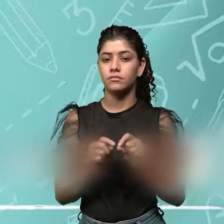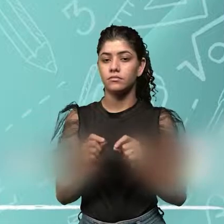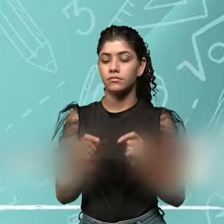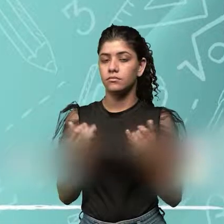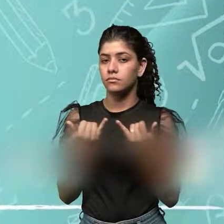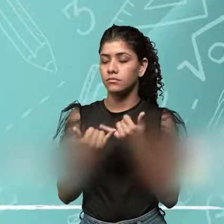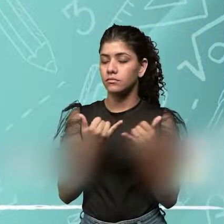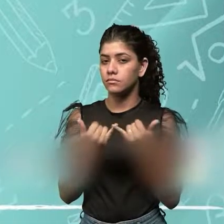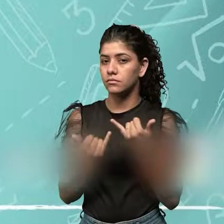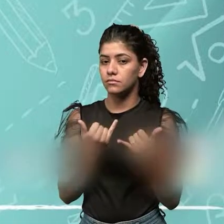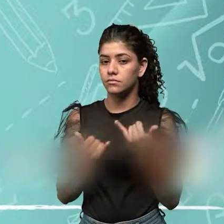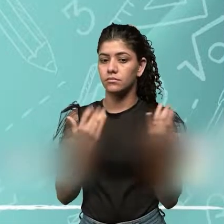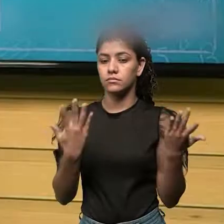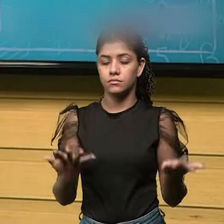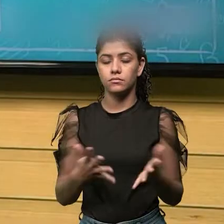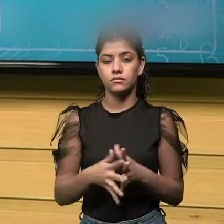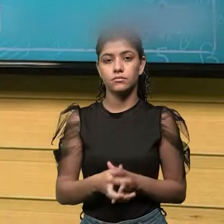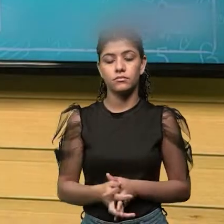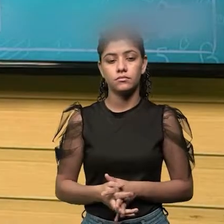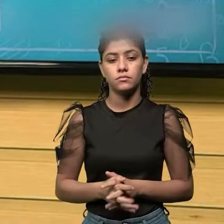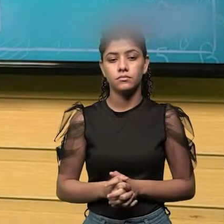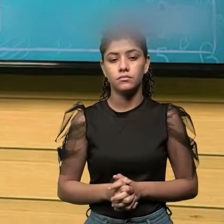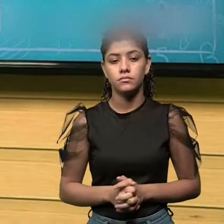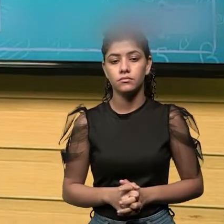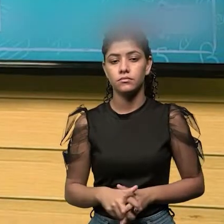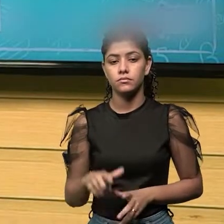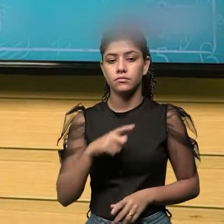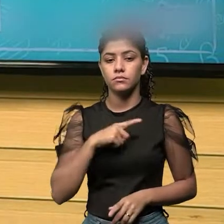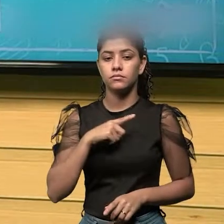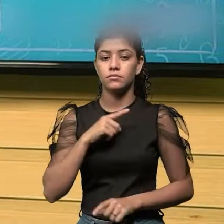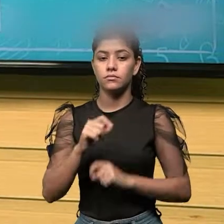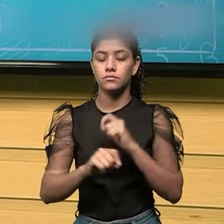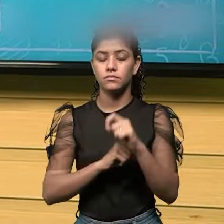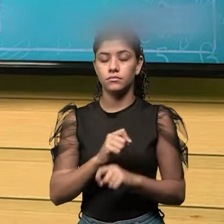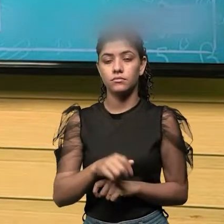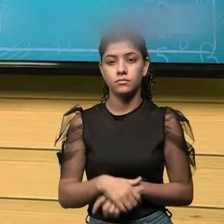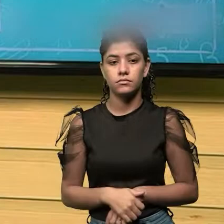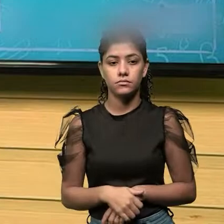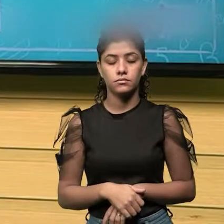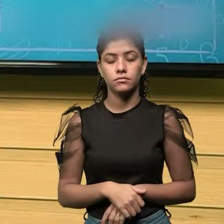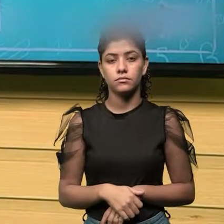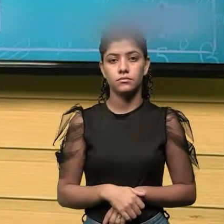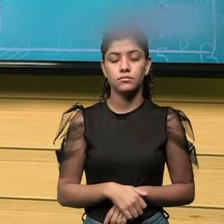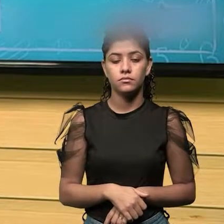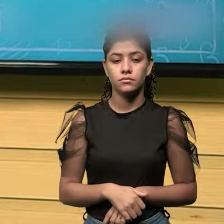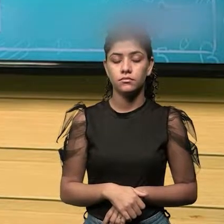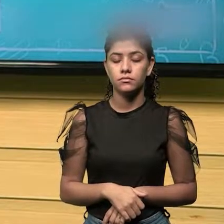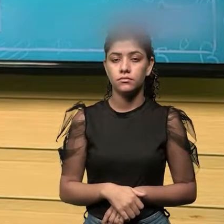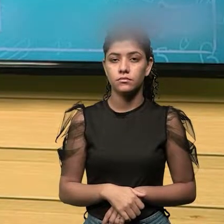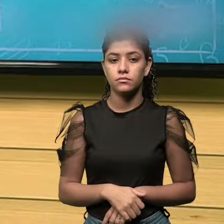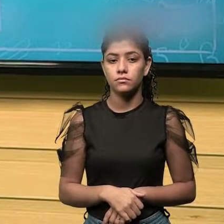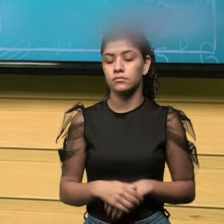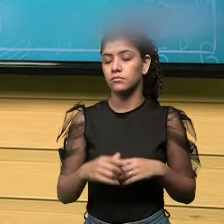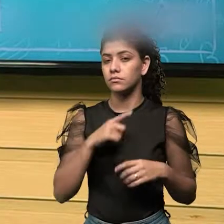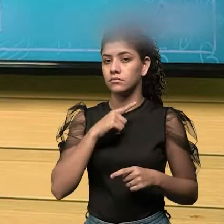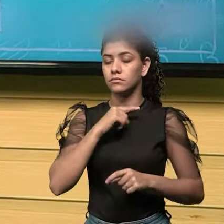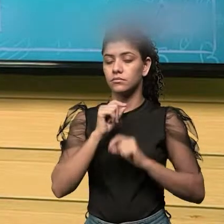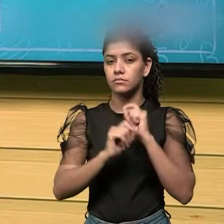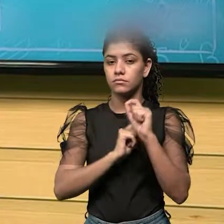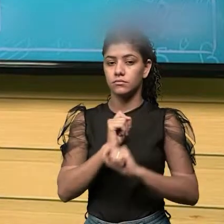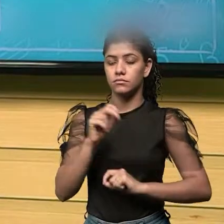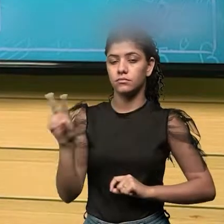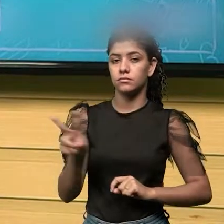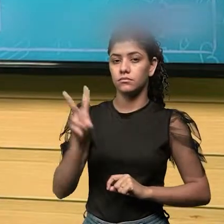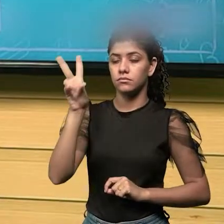dimensão aproximada. Ou seja, enquanto nós temos a medida direta, onde você toma